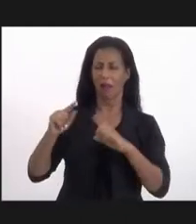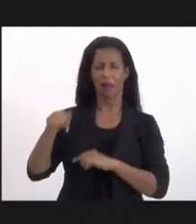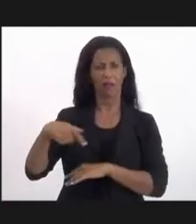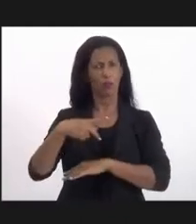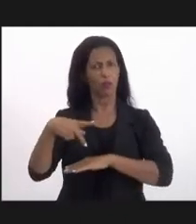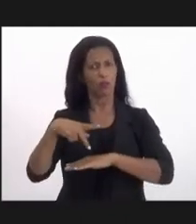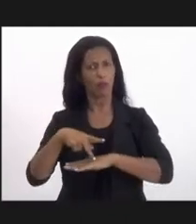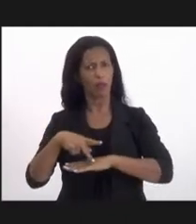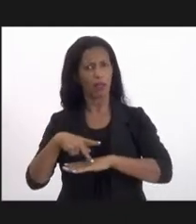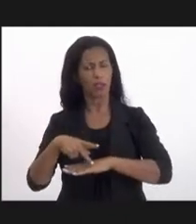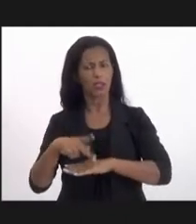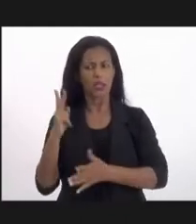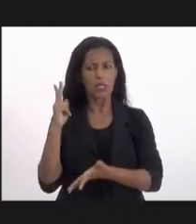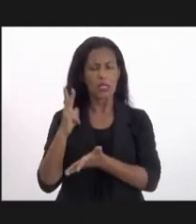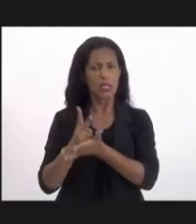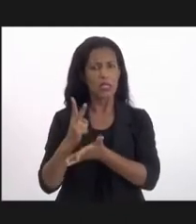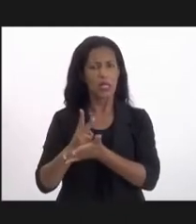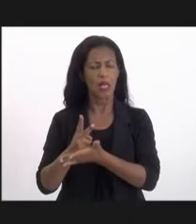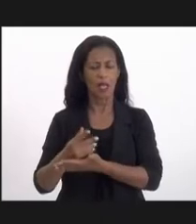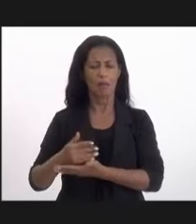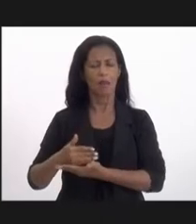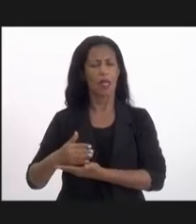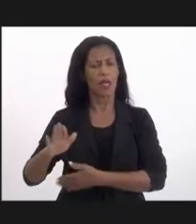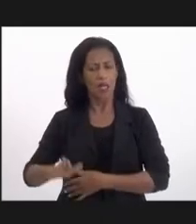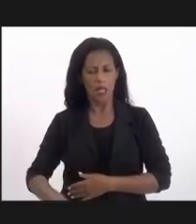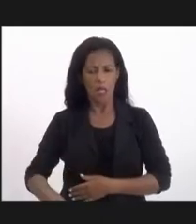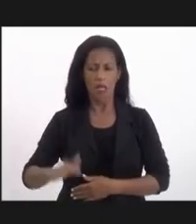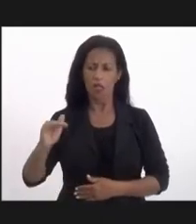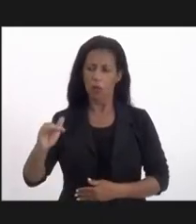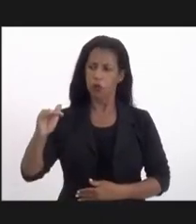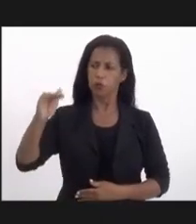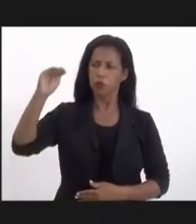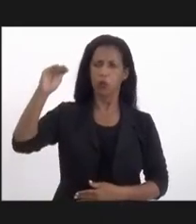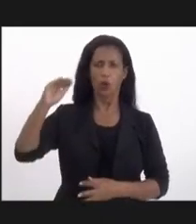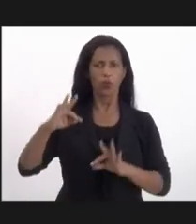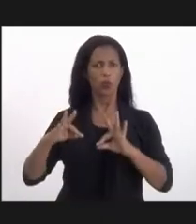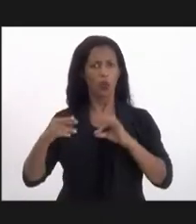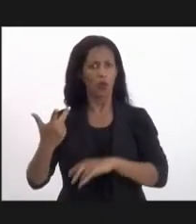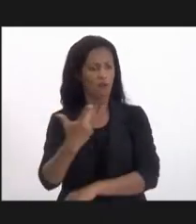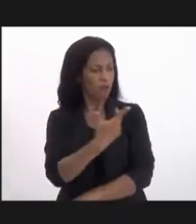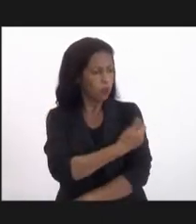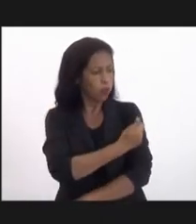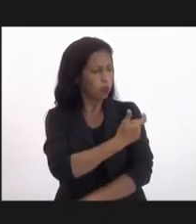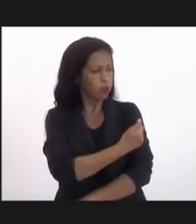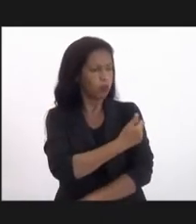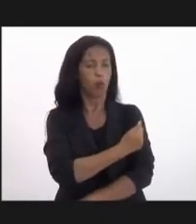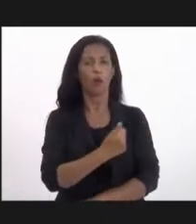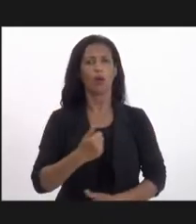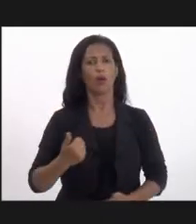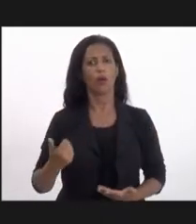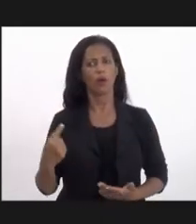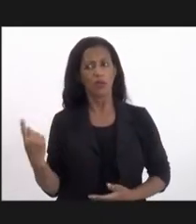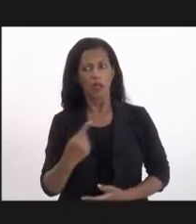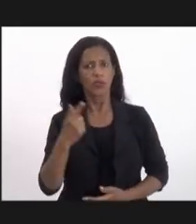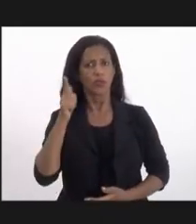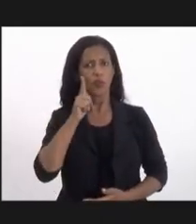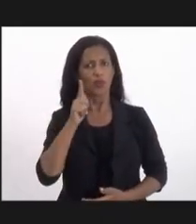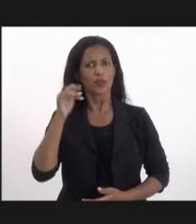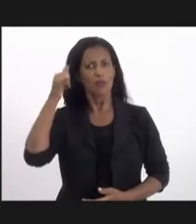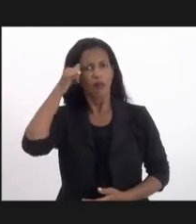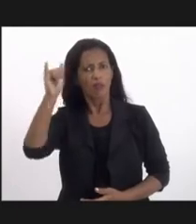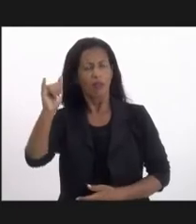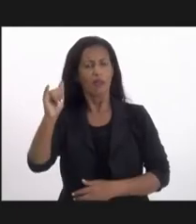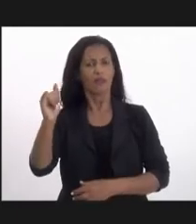né? A gente sempre vacinou crianças e adultos e a gente erradicou doenças. Então, quando o nosso